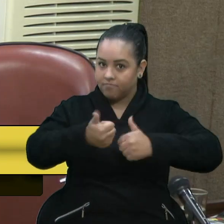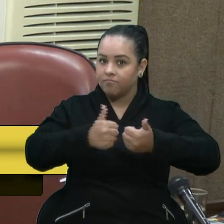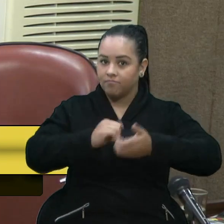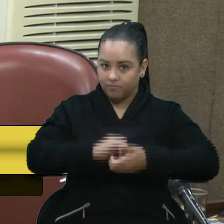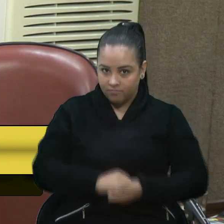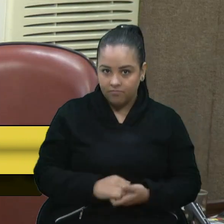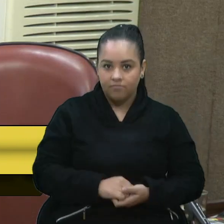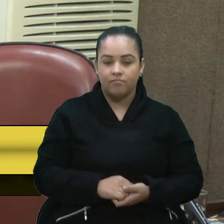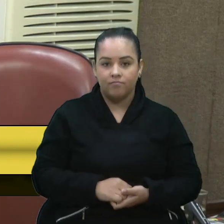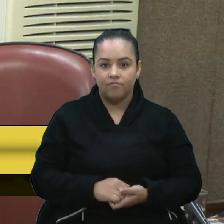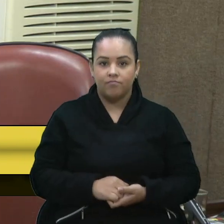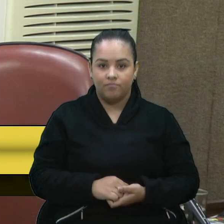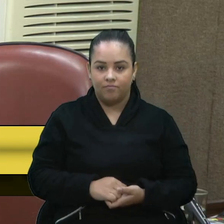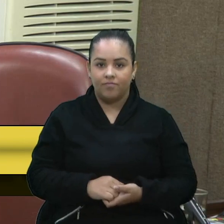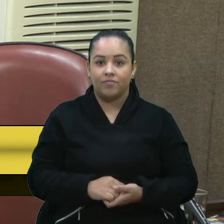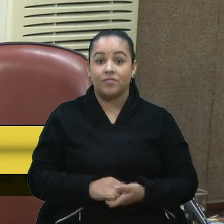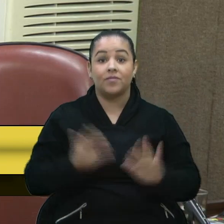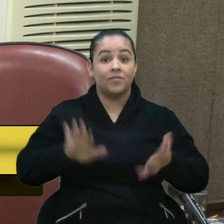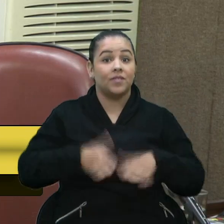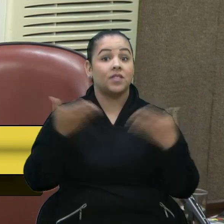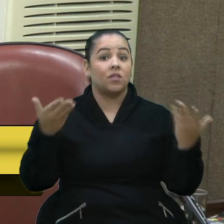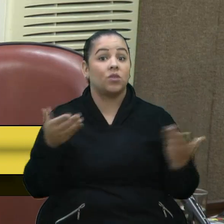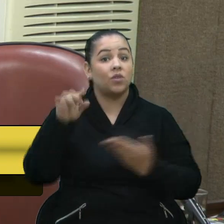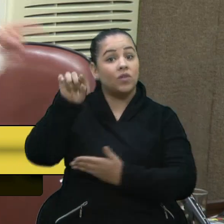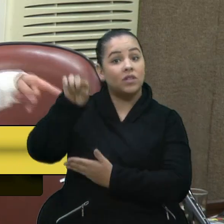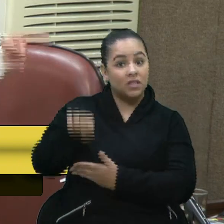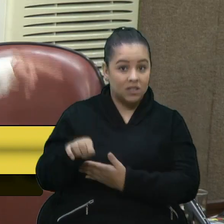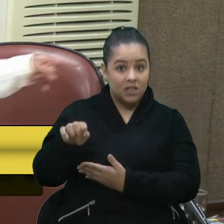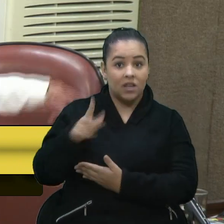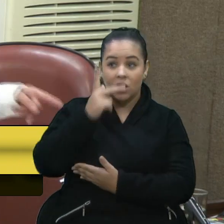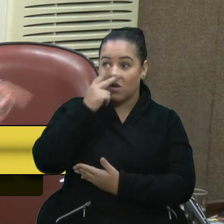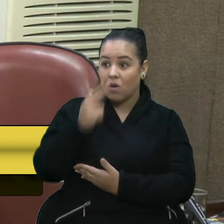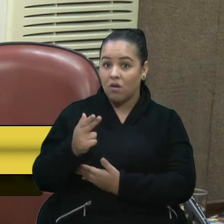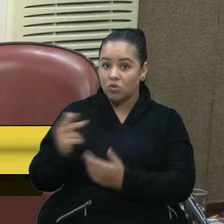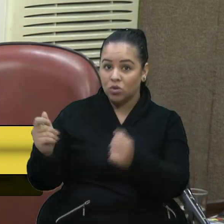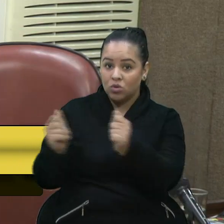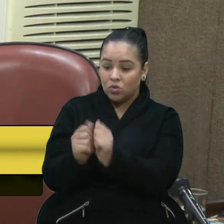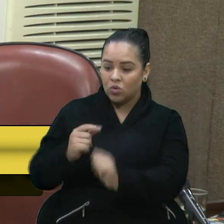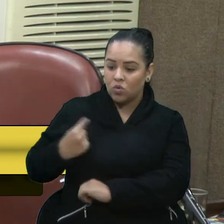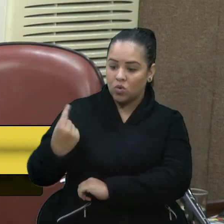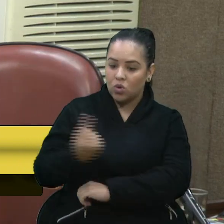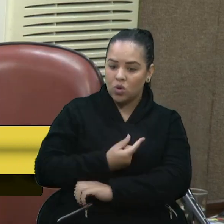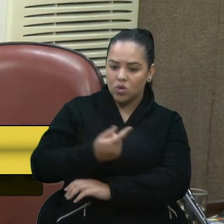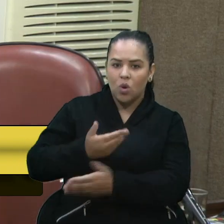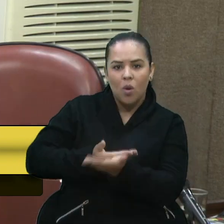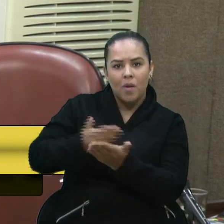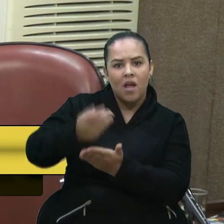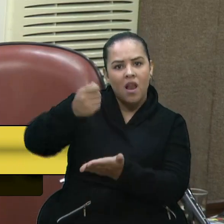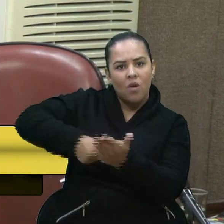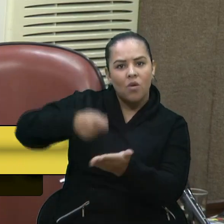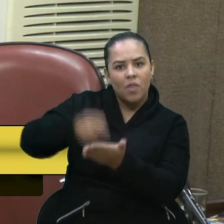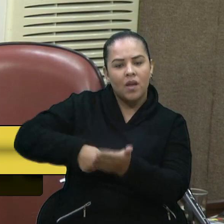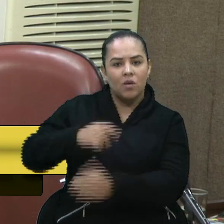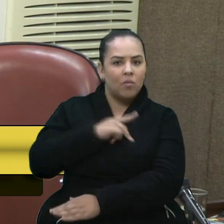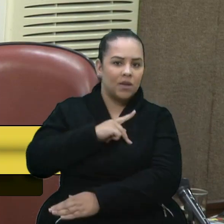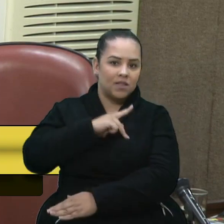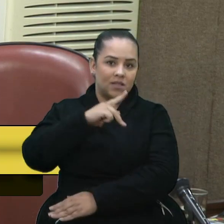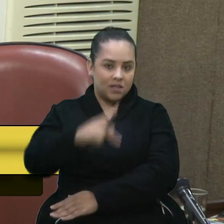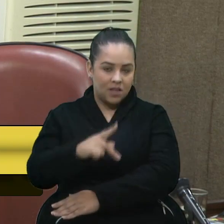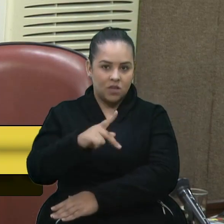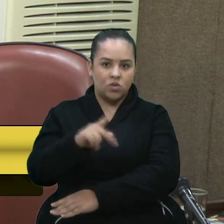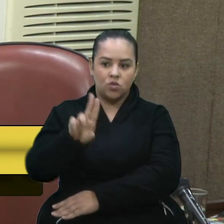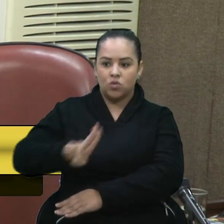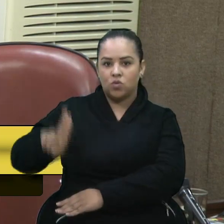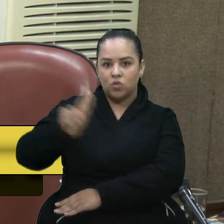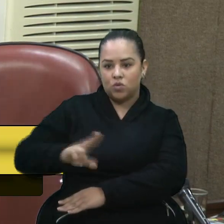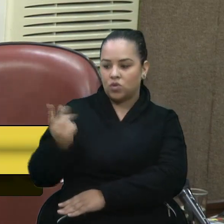E que assim seja, então, para o senhor, então, que o senhor junto conosco comece a cobrar que o presidente da República invista na educação, está